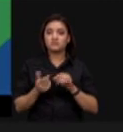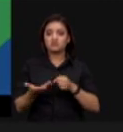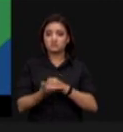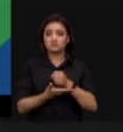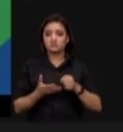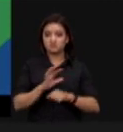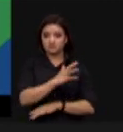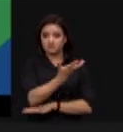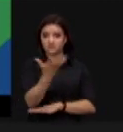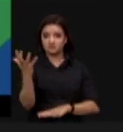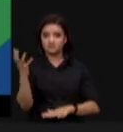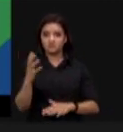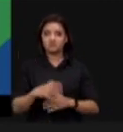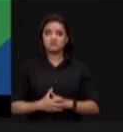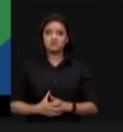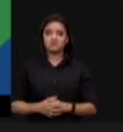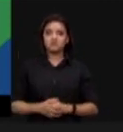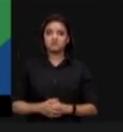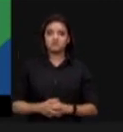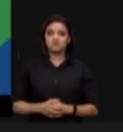favor pode botar o vídeo para passar